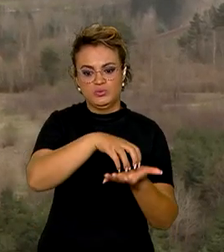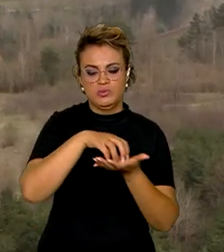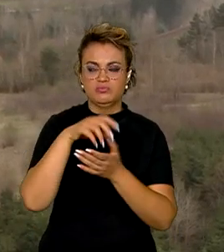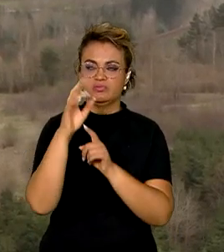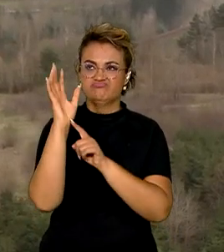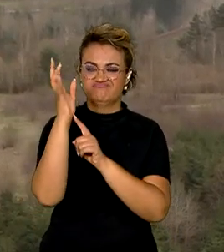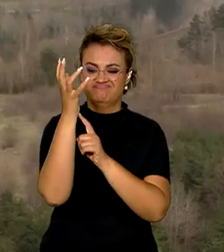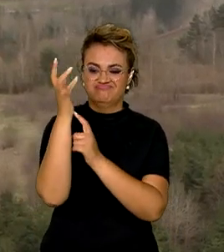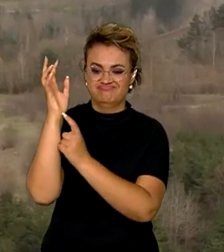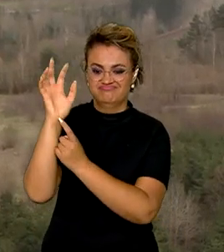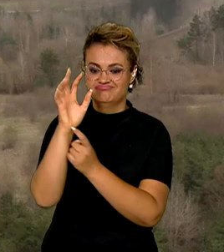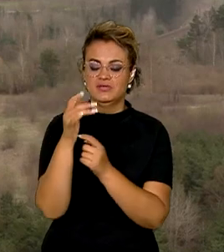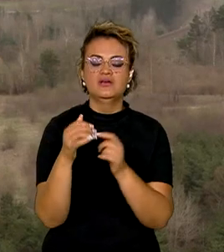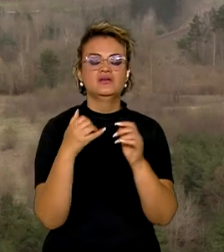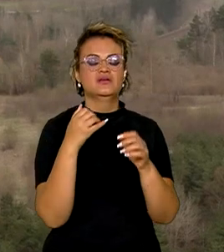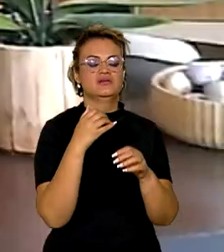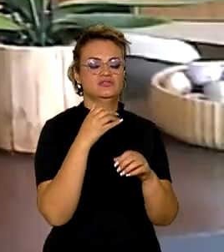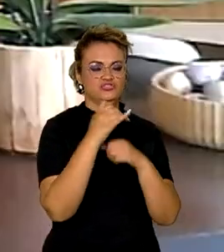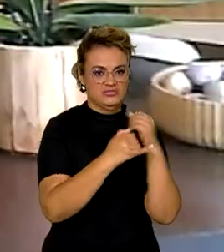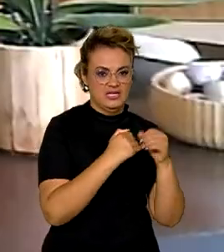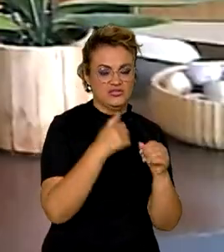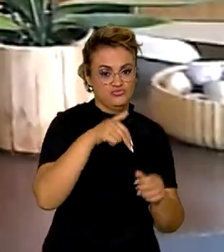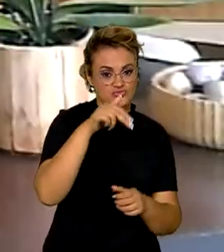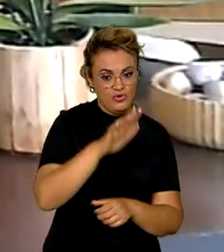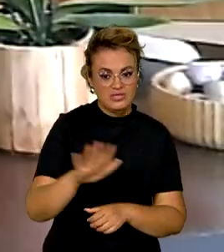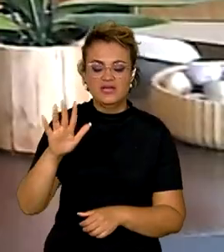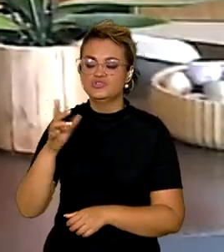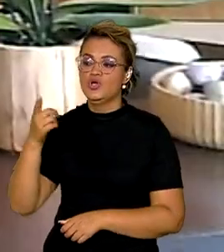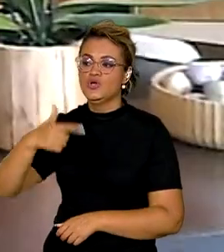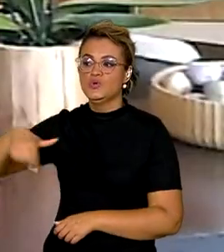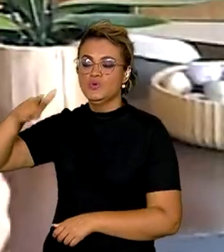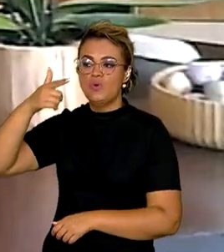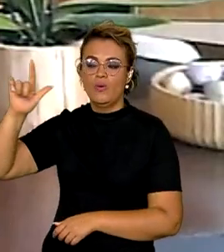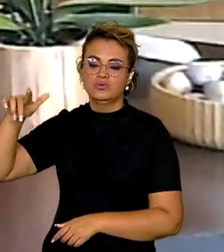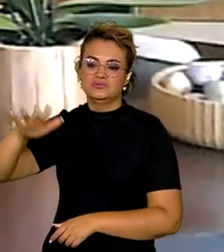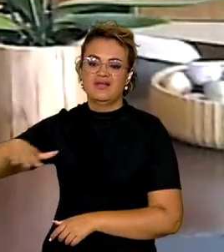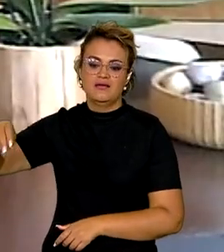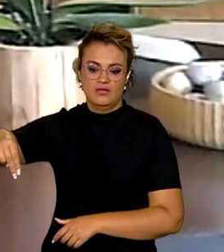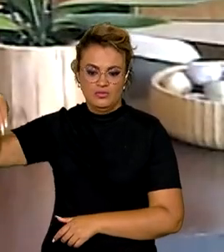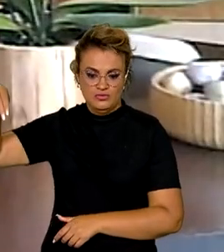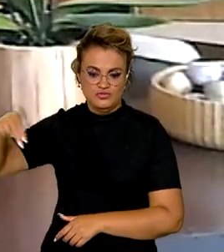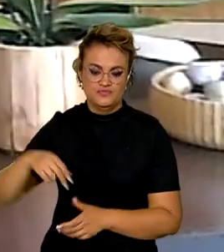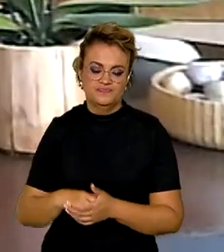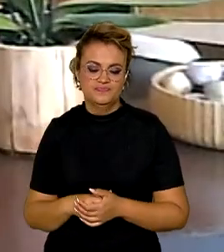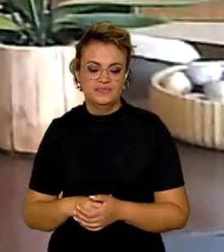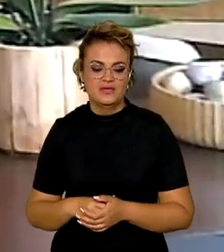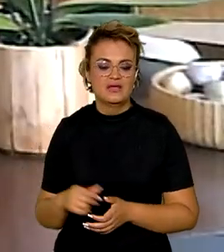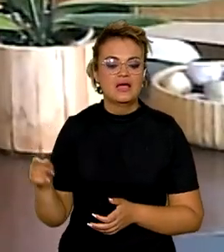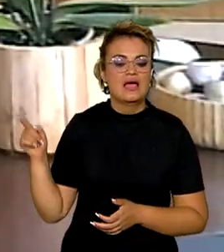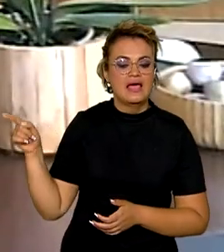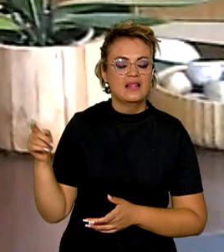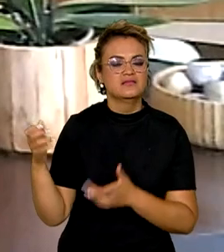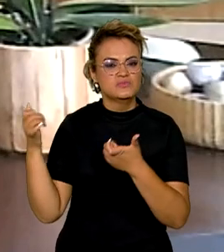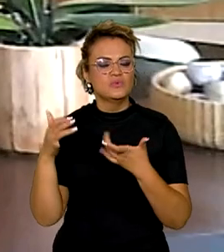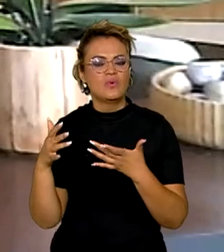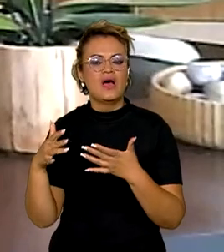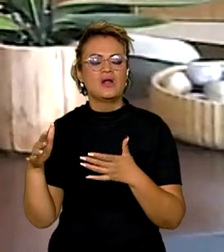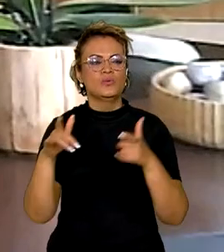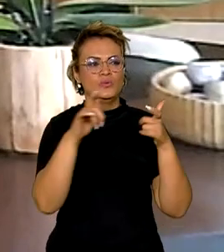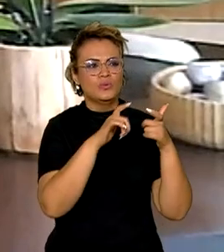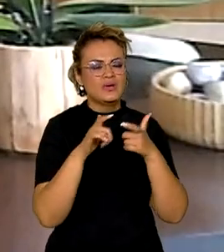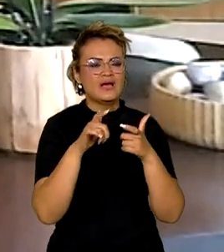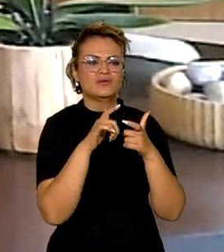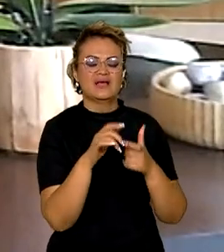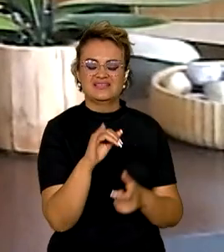prioritários na região norte. Nós fizemos uma priorização na primeira fase em regiões que tinham menores